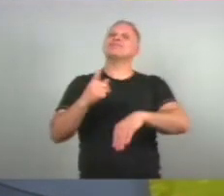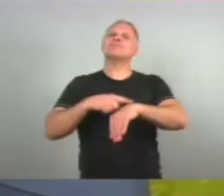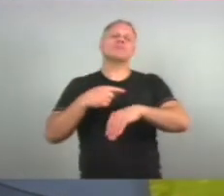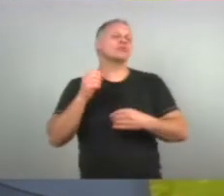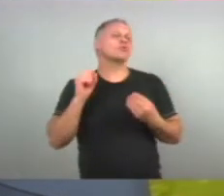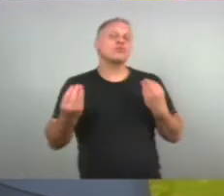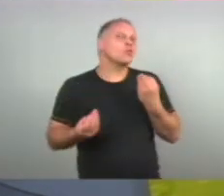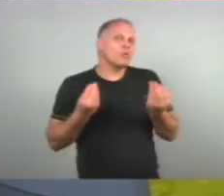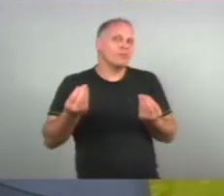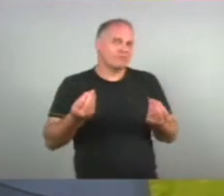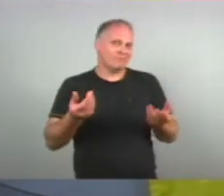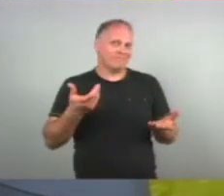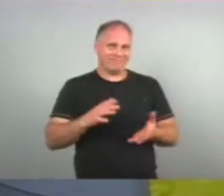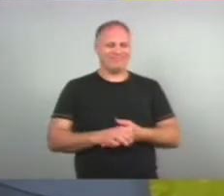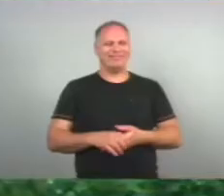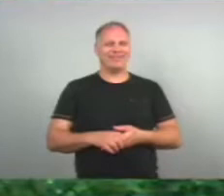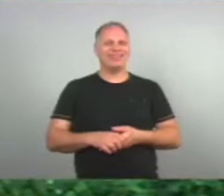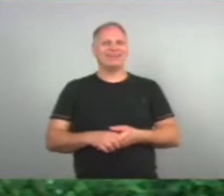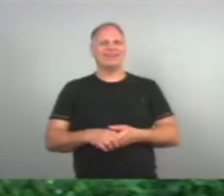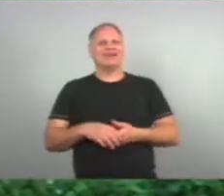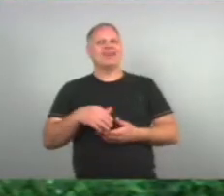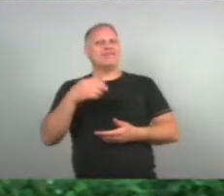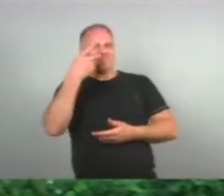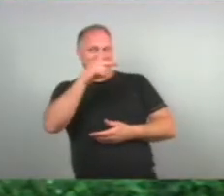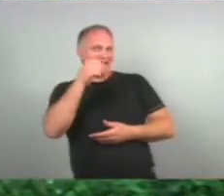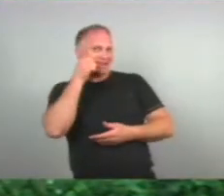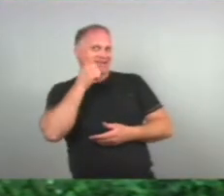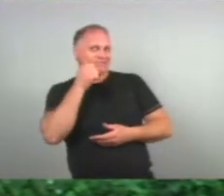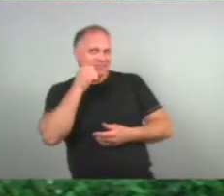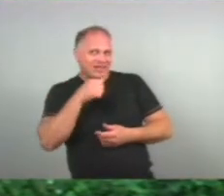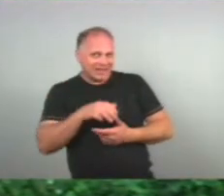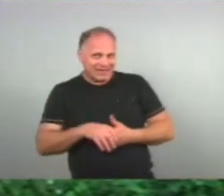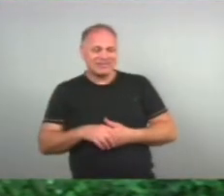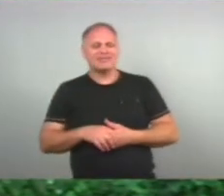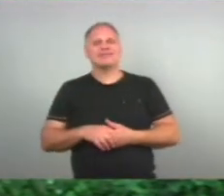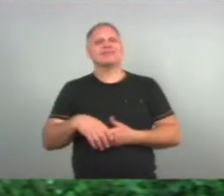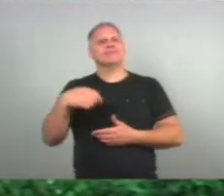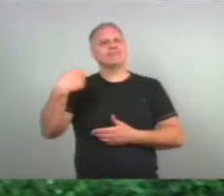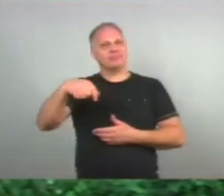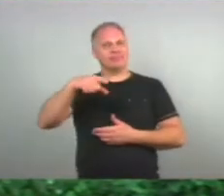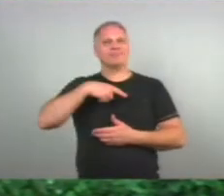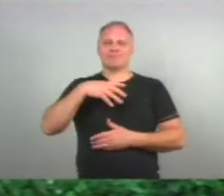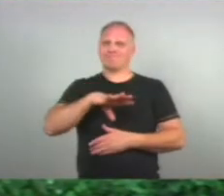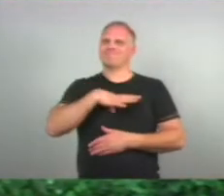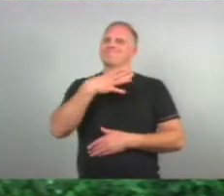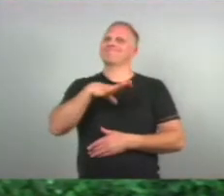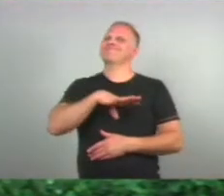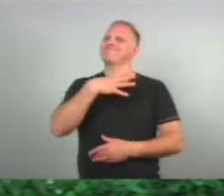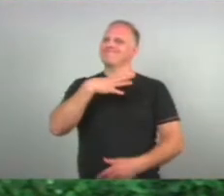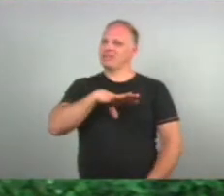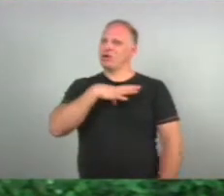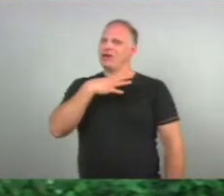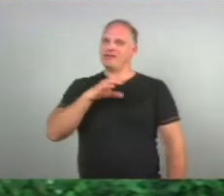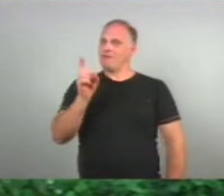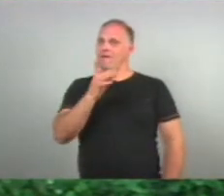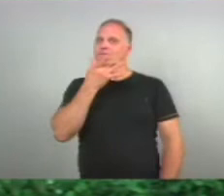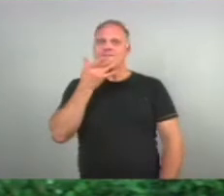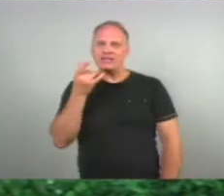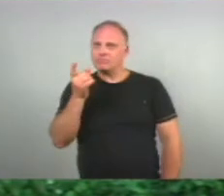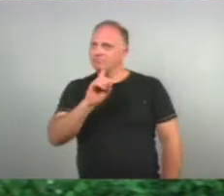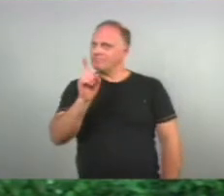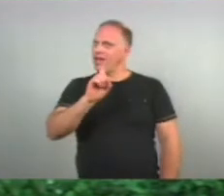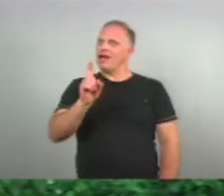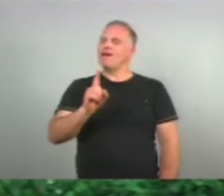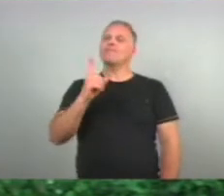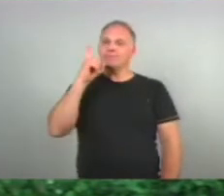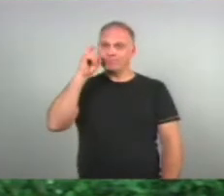Pois é As mulheres Que elas Têm coragem Não é fácil Não